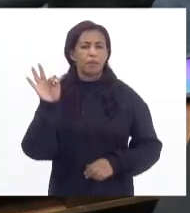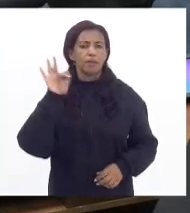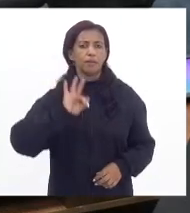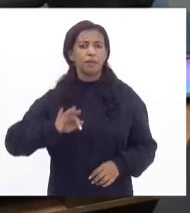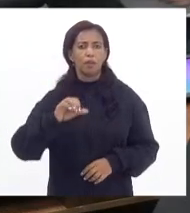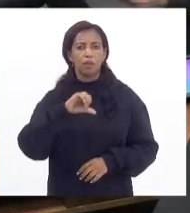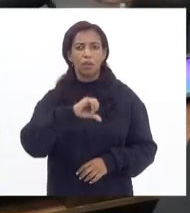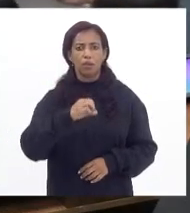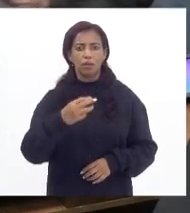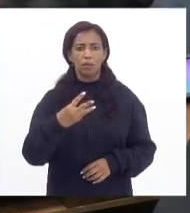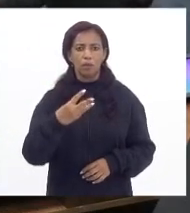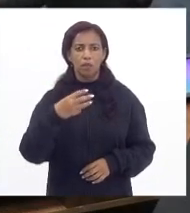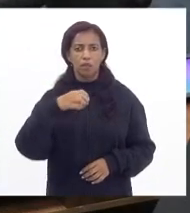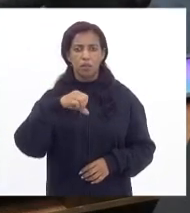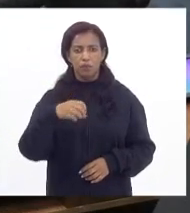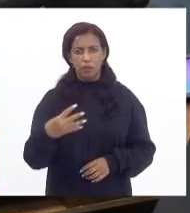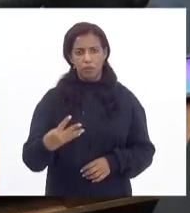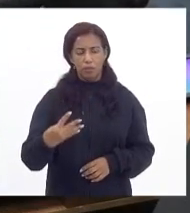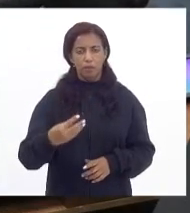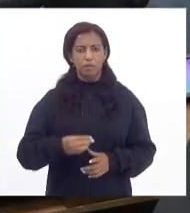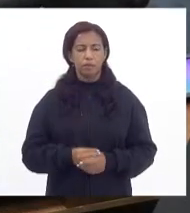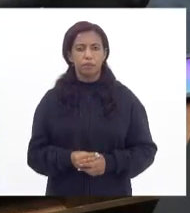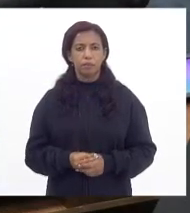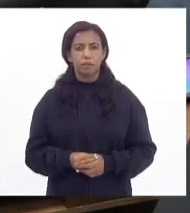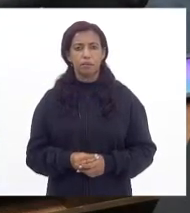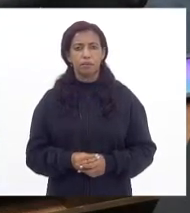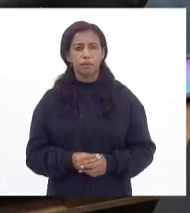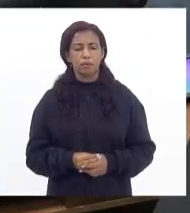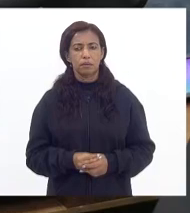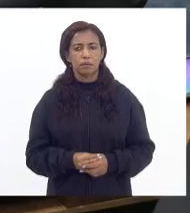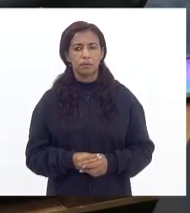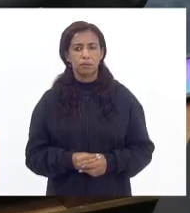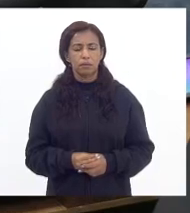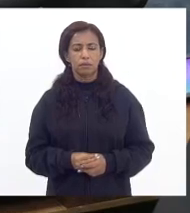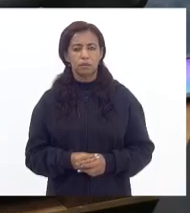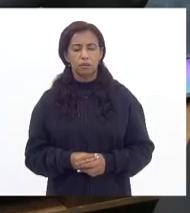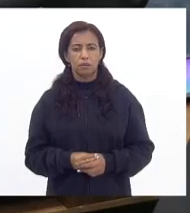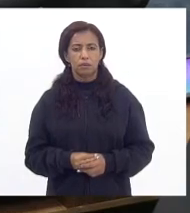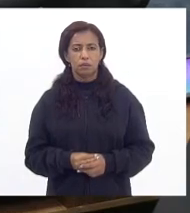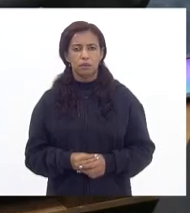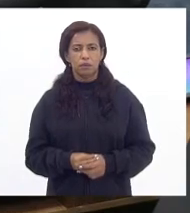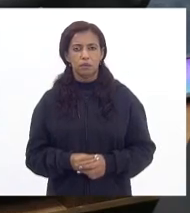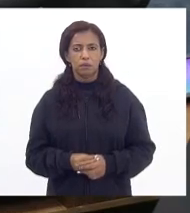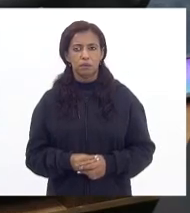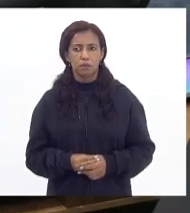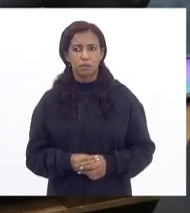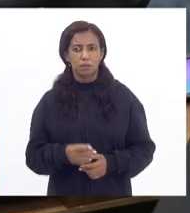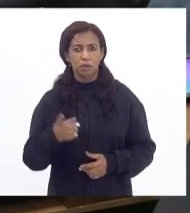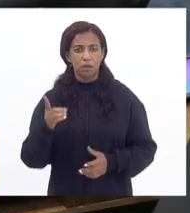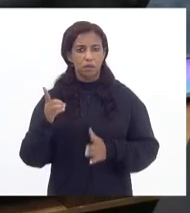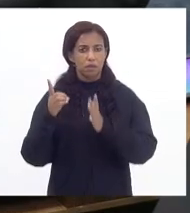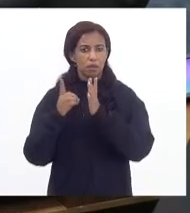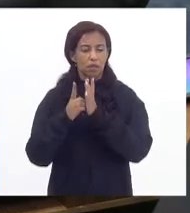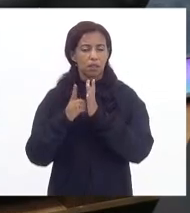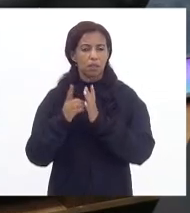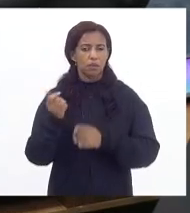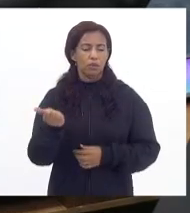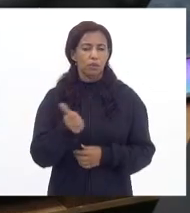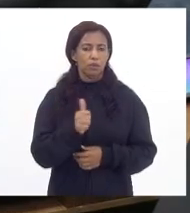9.394 e do Decreto 11